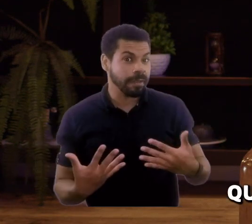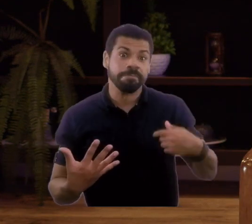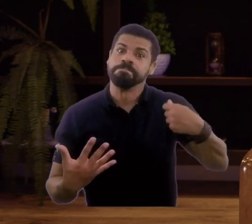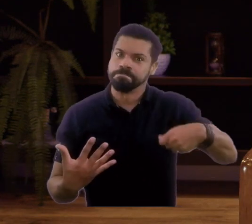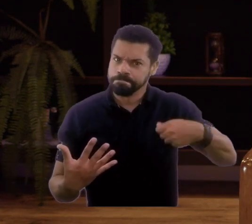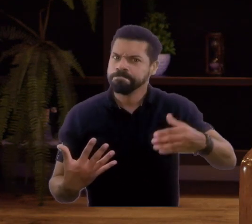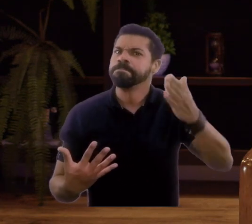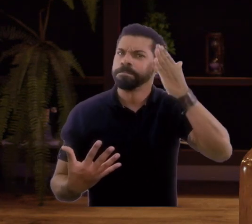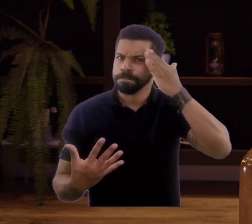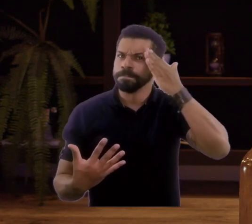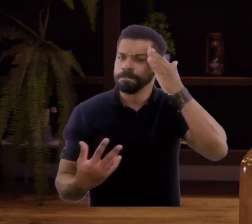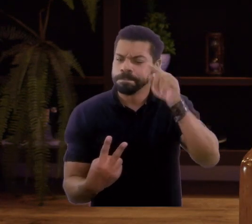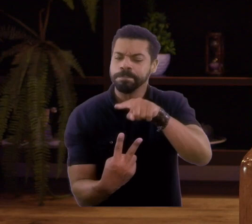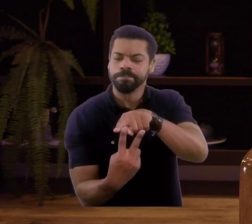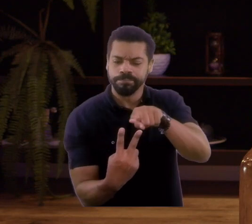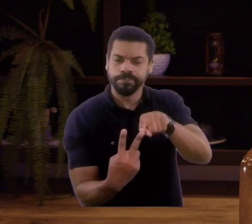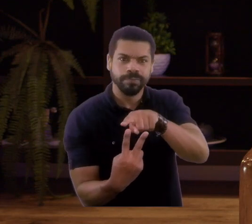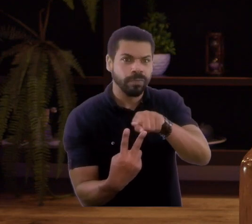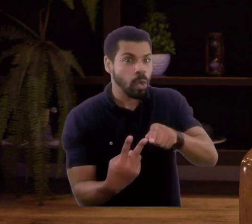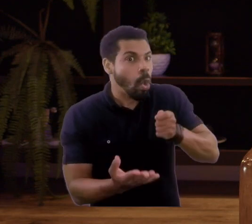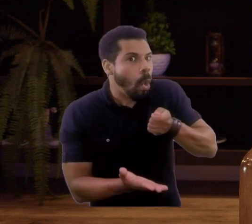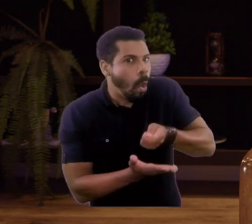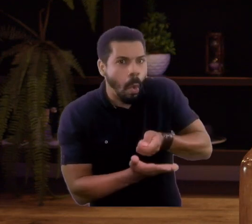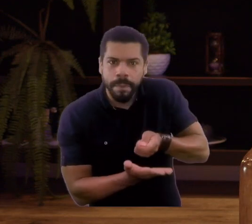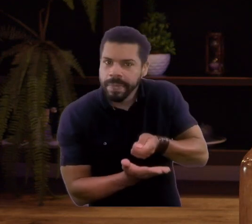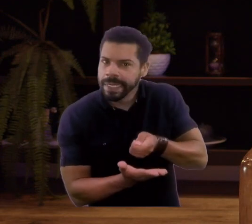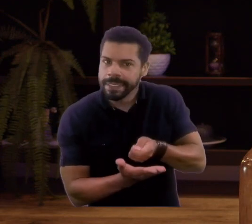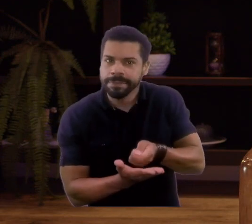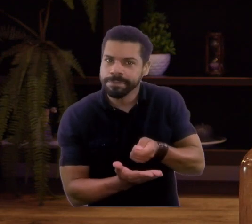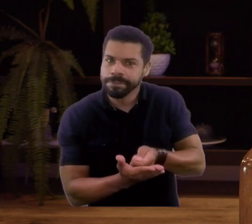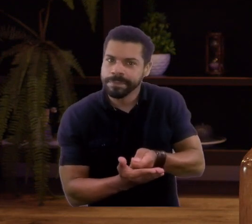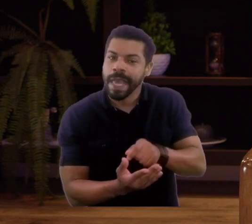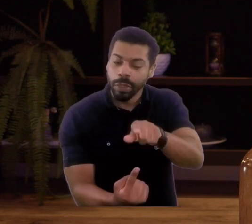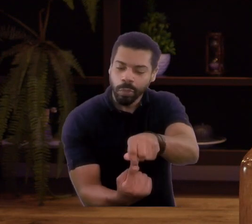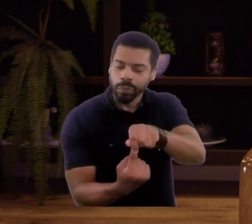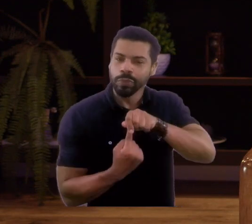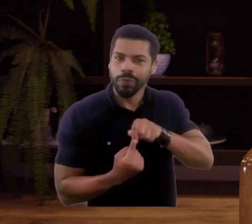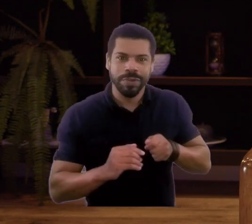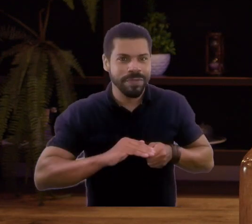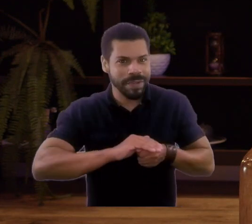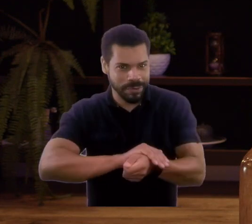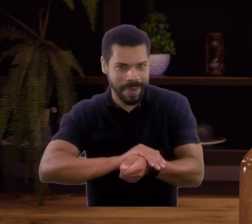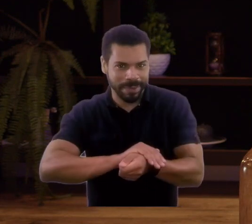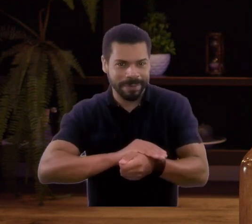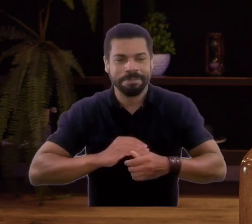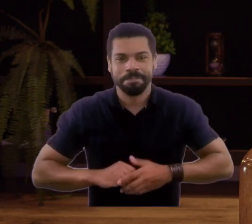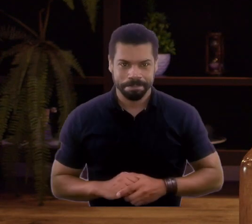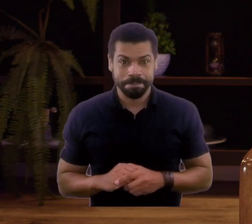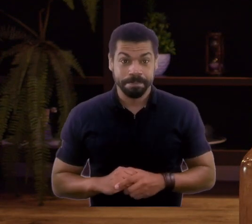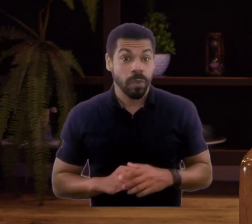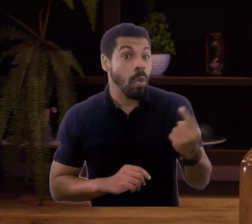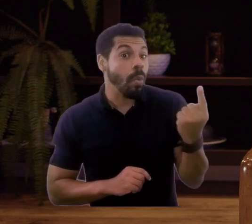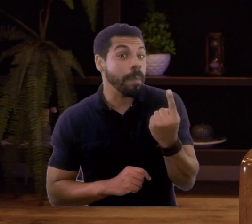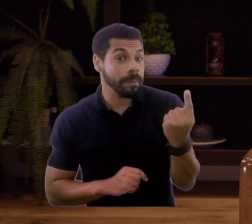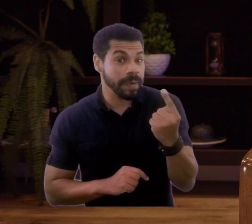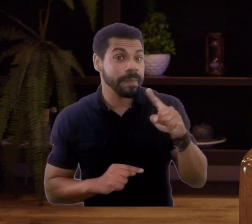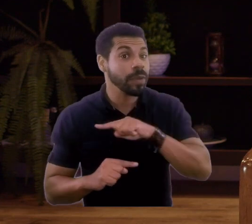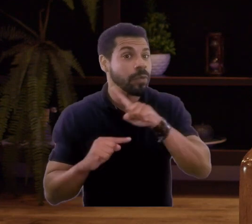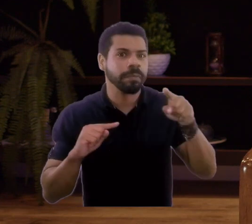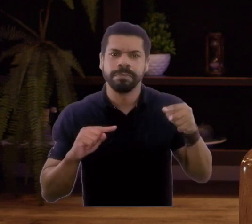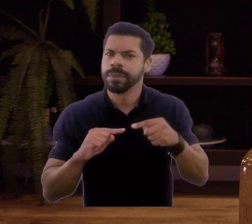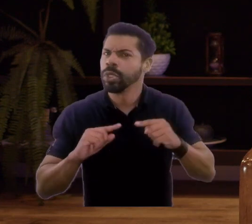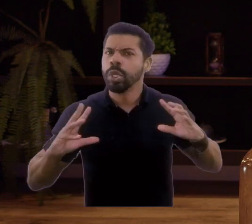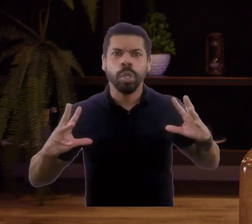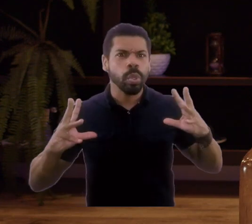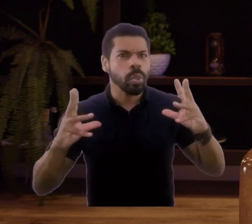você tem que entender que eles devem fazer parte obrigatoriamente da sua decisão de investimentos. Bem, o primeiro objetivo